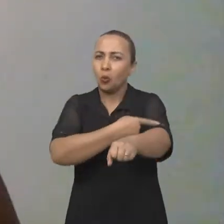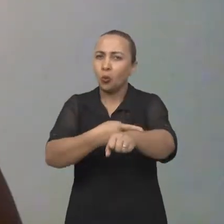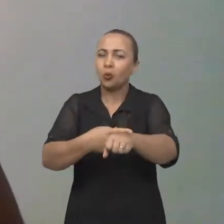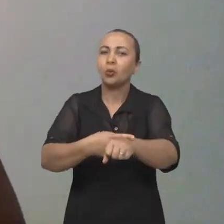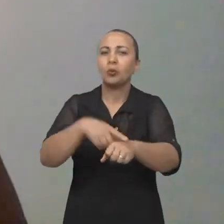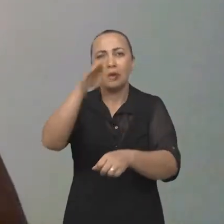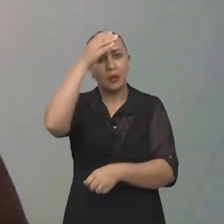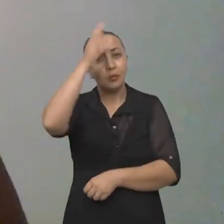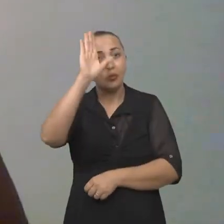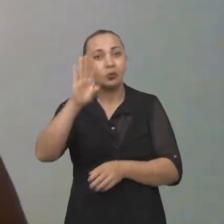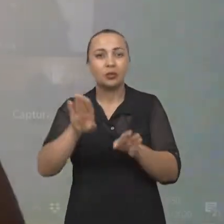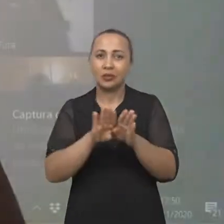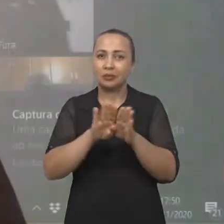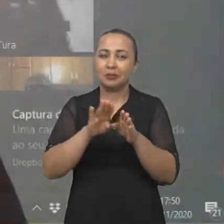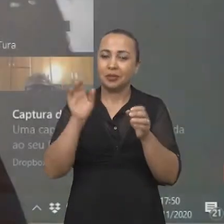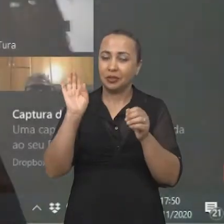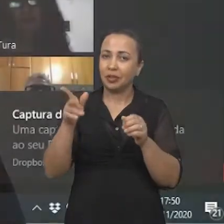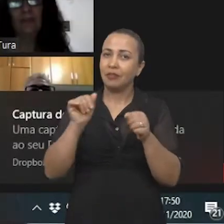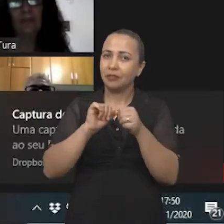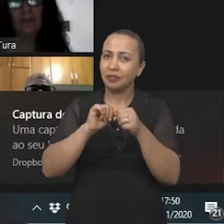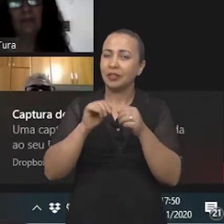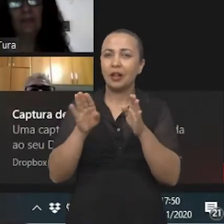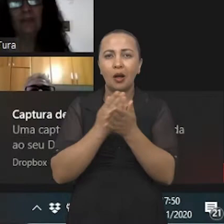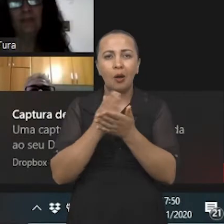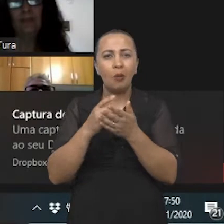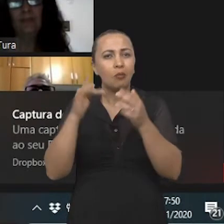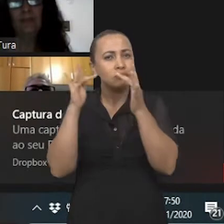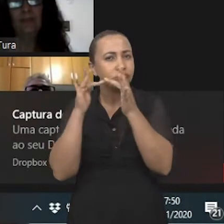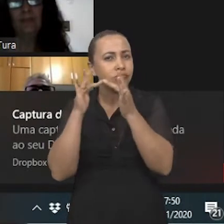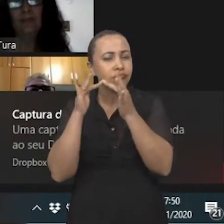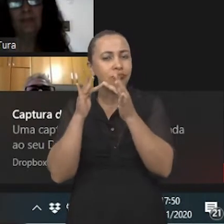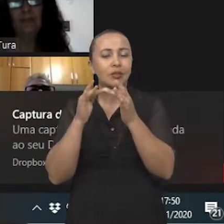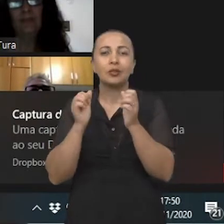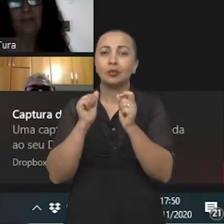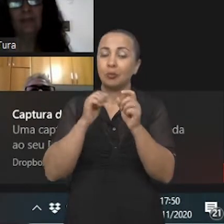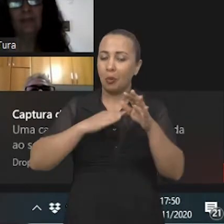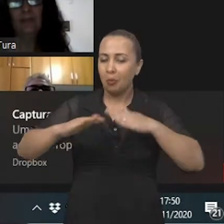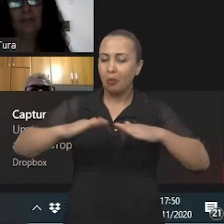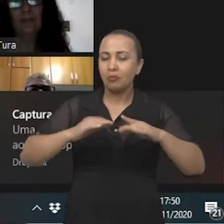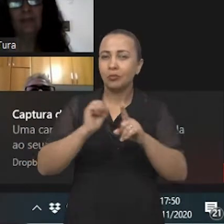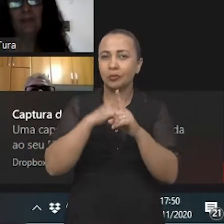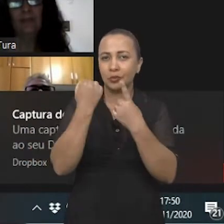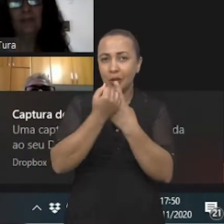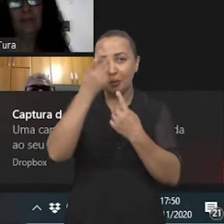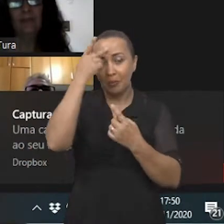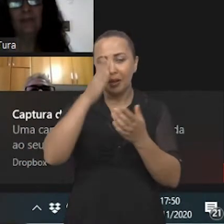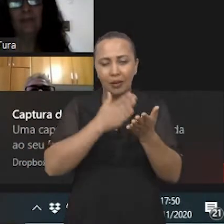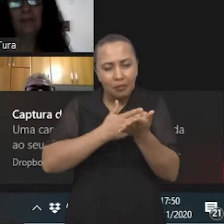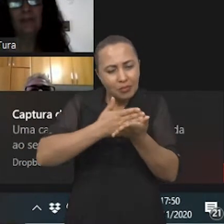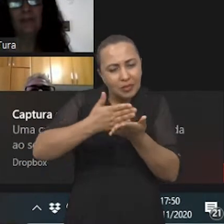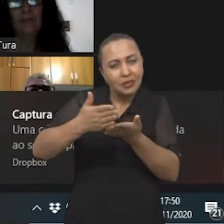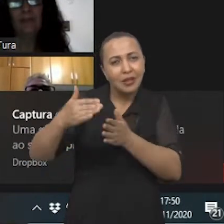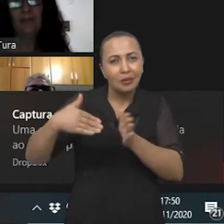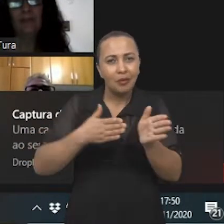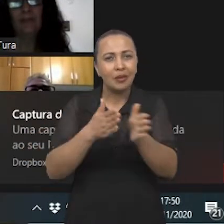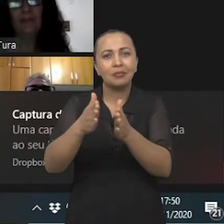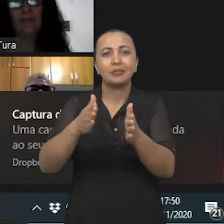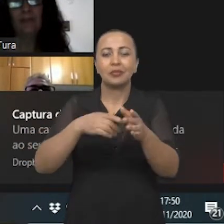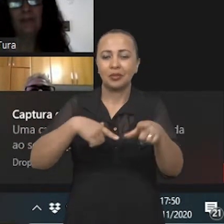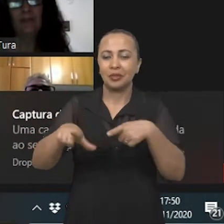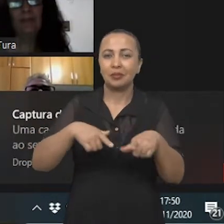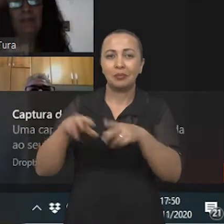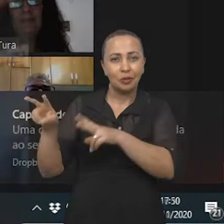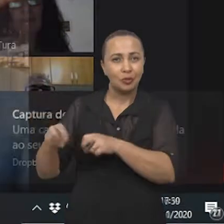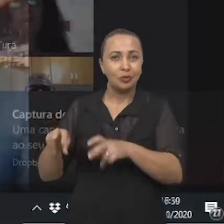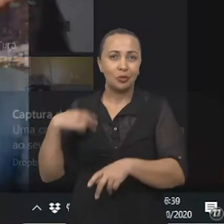cultura, e também fazendo de alguns contatos intermediados pelo movimento social para ir abrindo o caminho para esse trabalho de